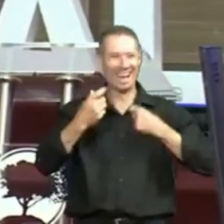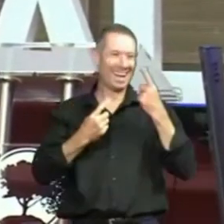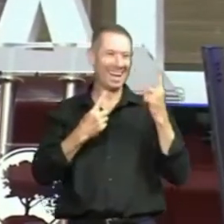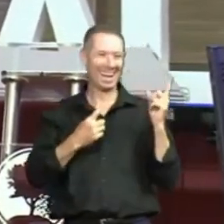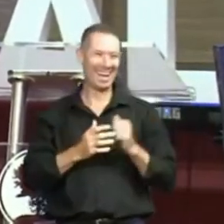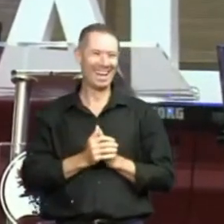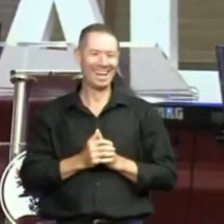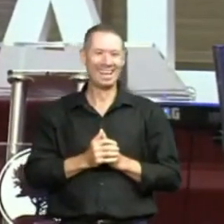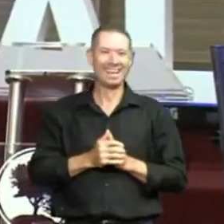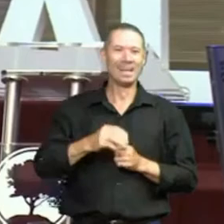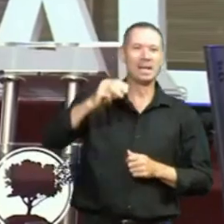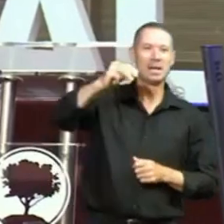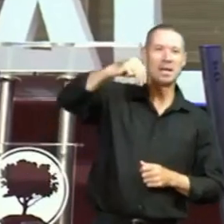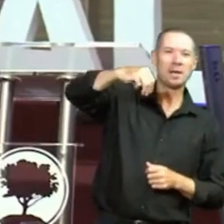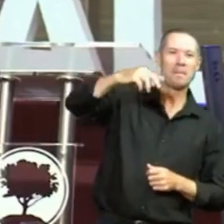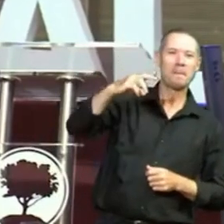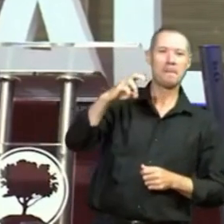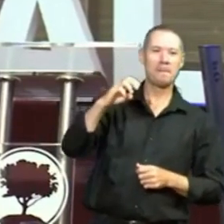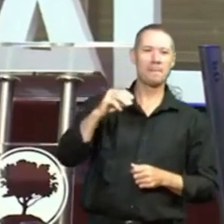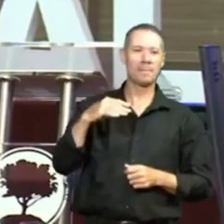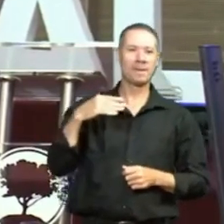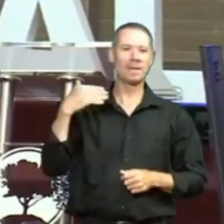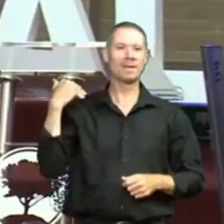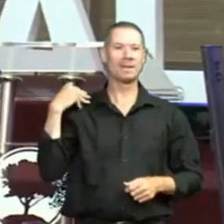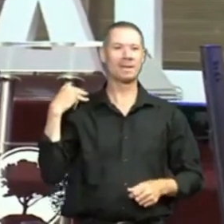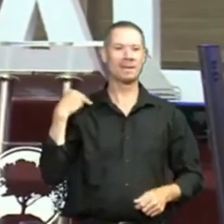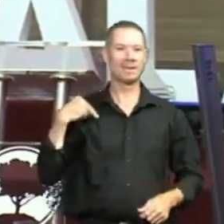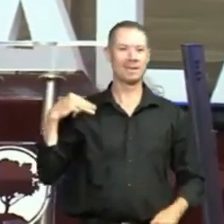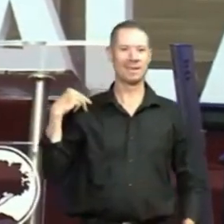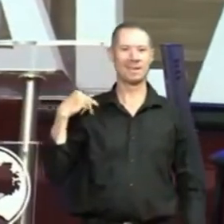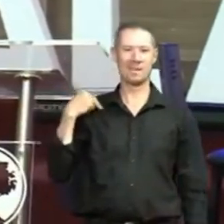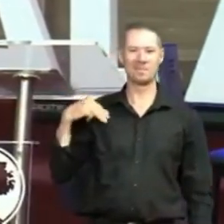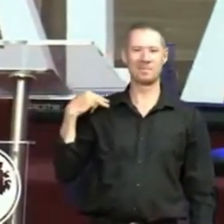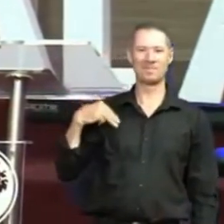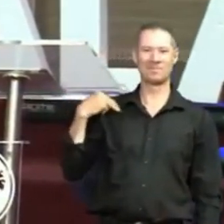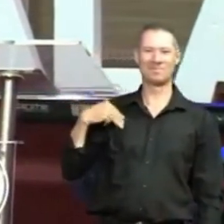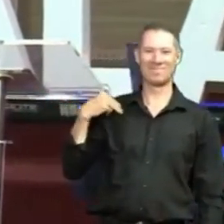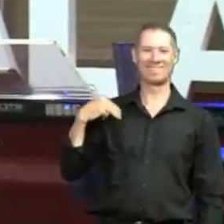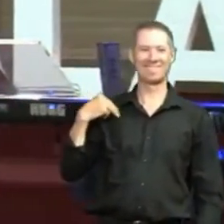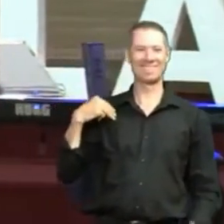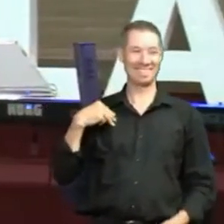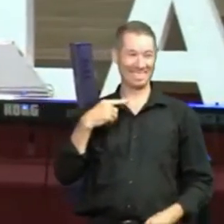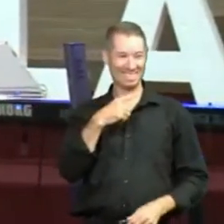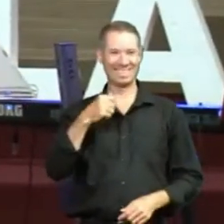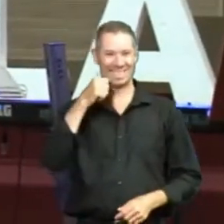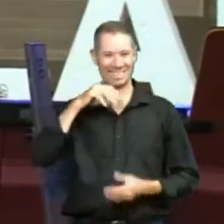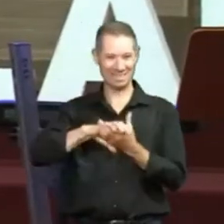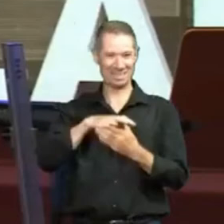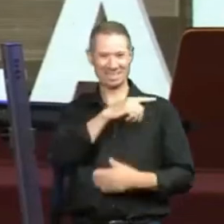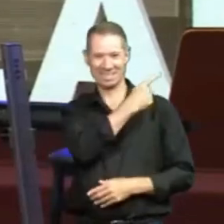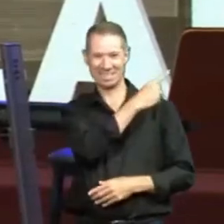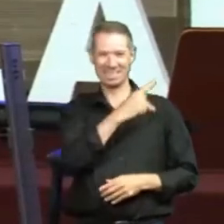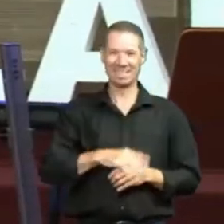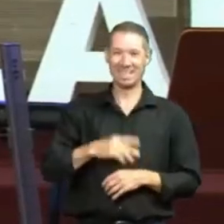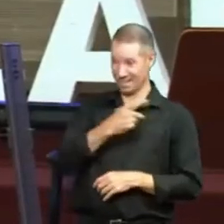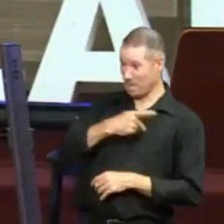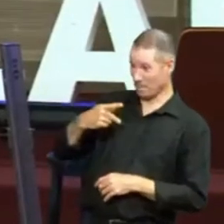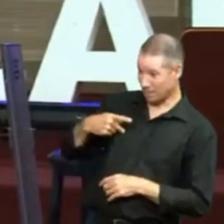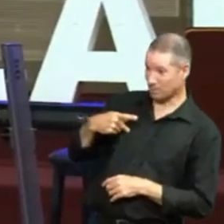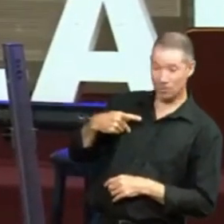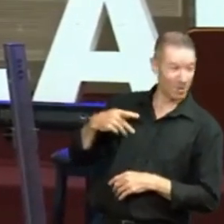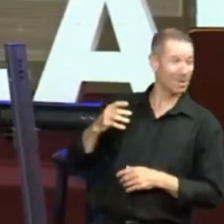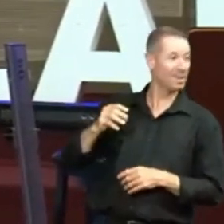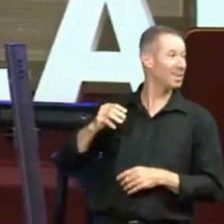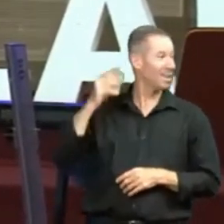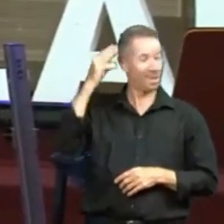E o da Meg é como? O da Meg é assim. Então, quando alguém vai falar. Ó, sabe o pastor. Aí ele vai falar isso. Pastor.